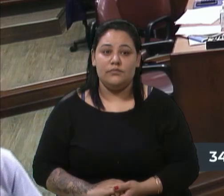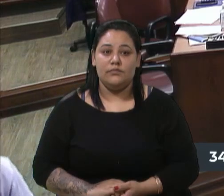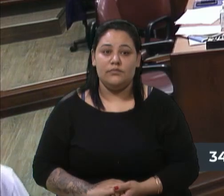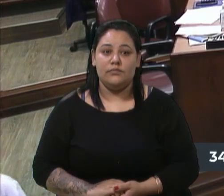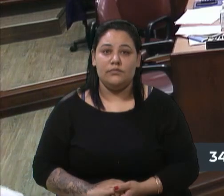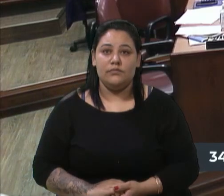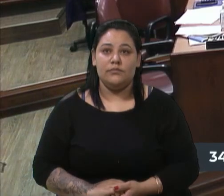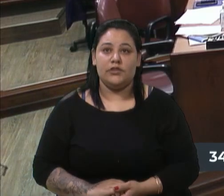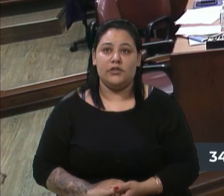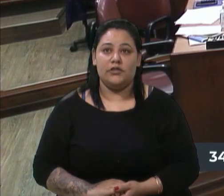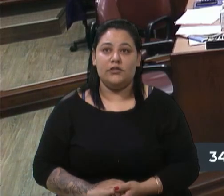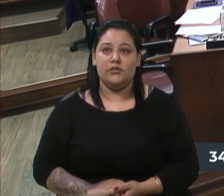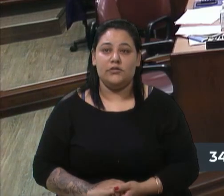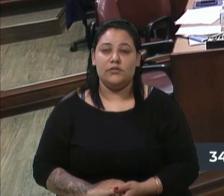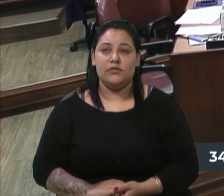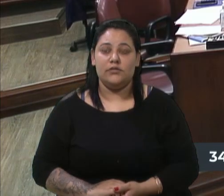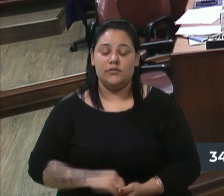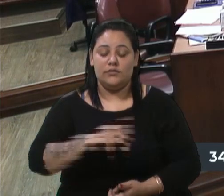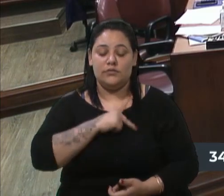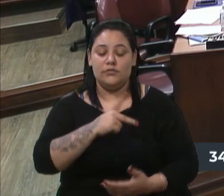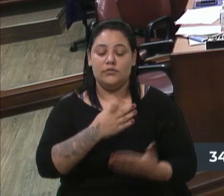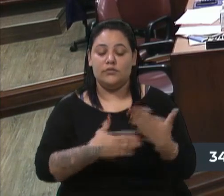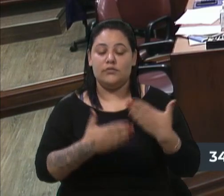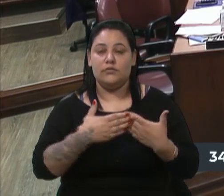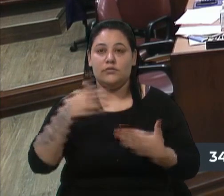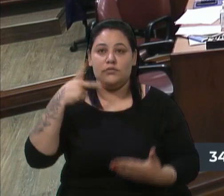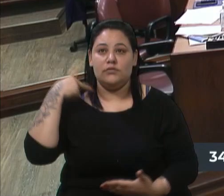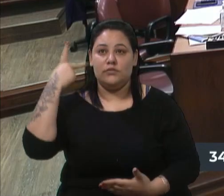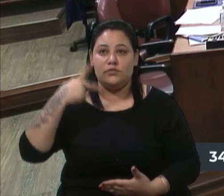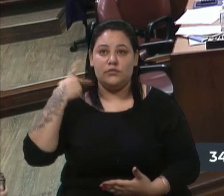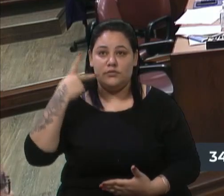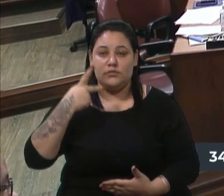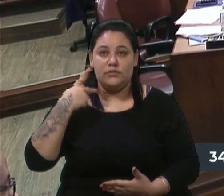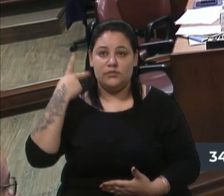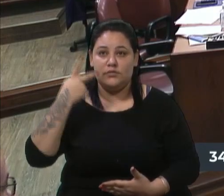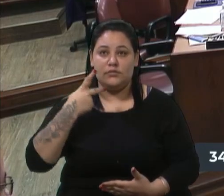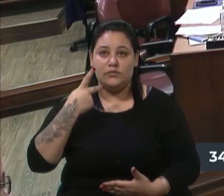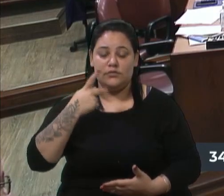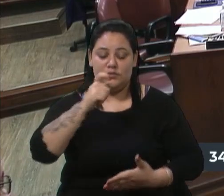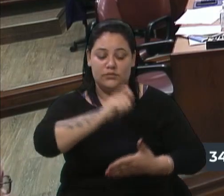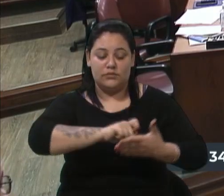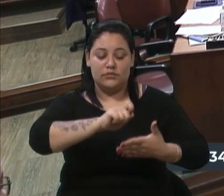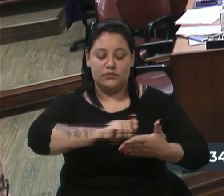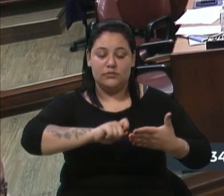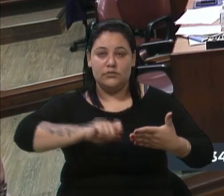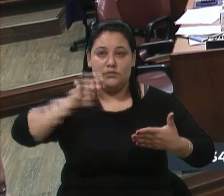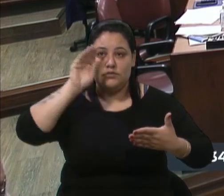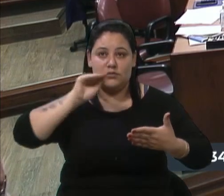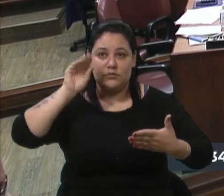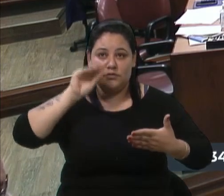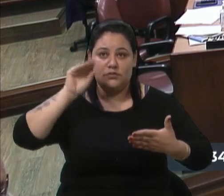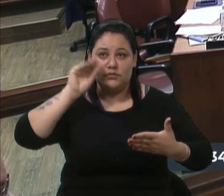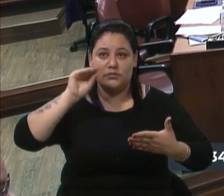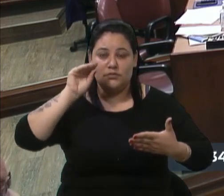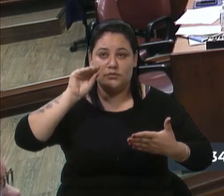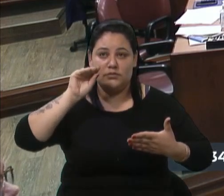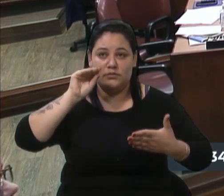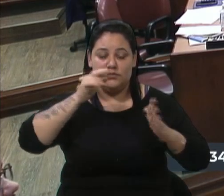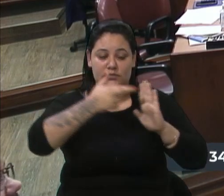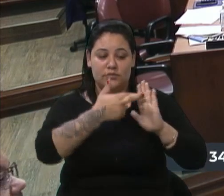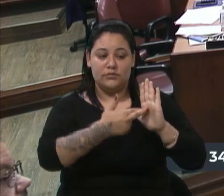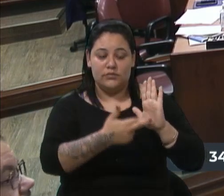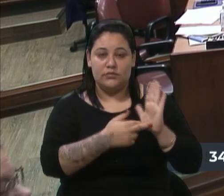Senhor presidente, colegas vereadores, o vereador que o presidente subscreve observadas as normas regimentais